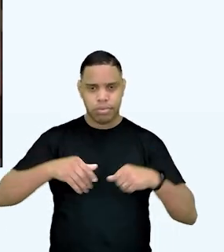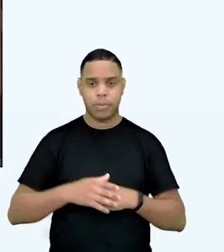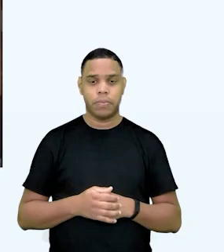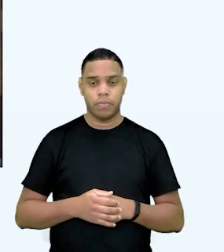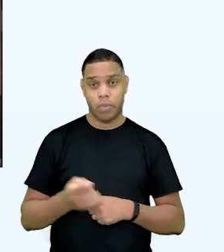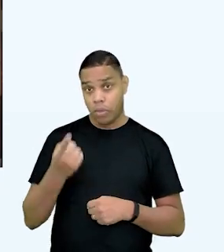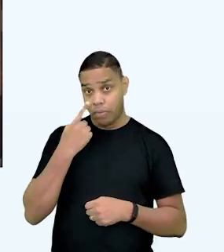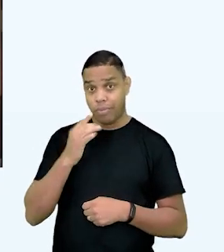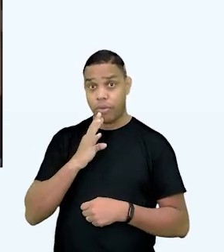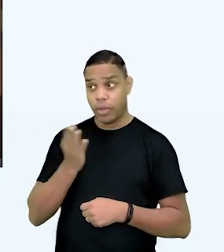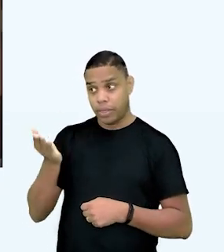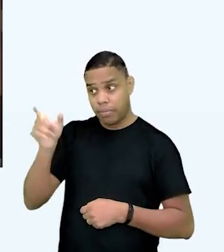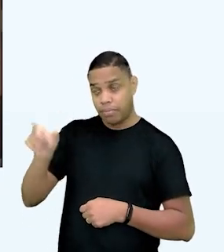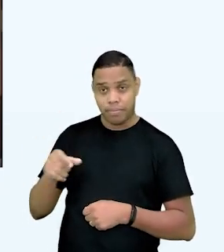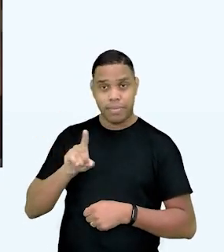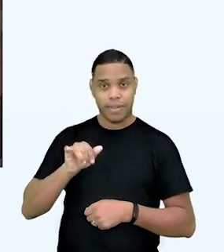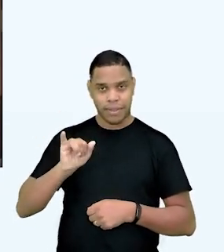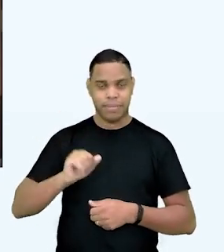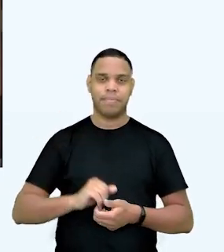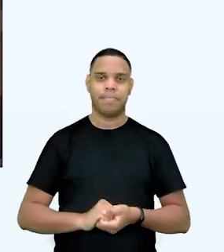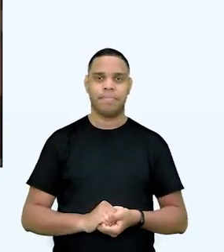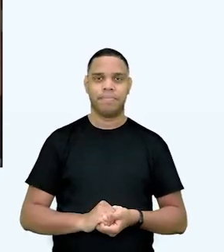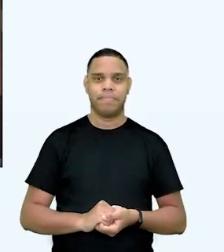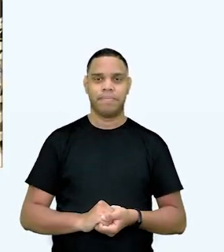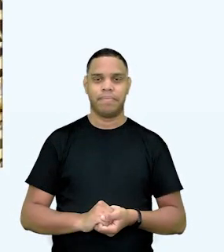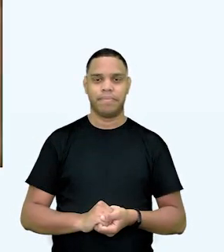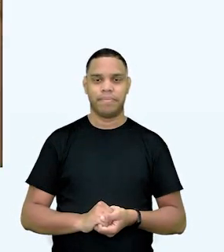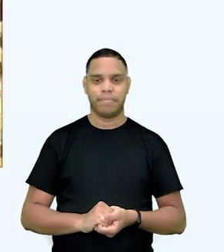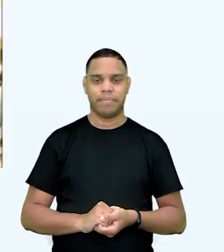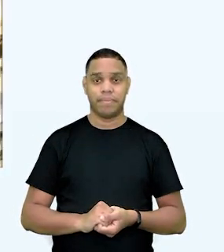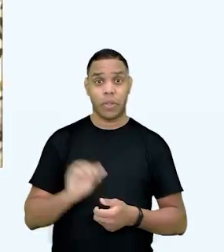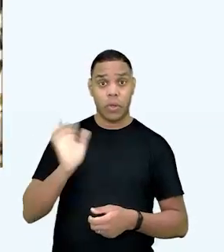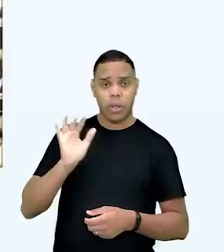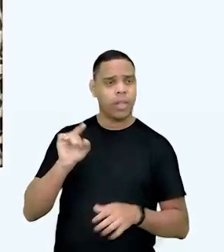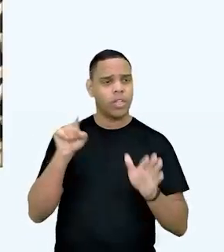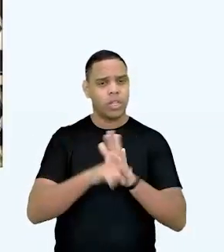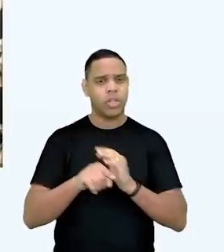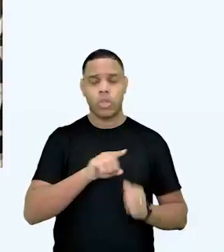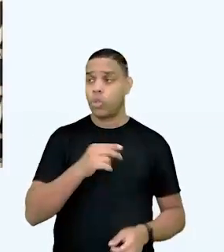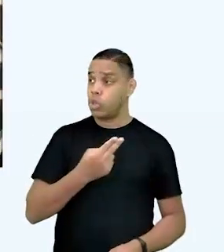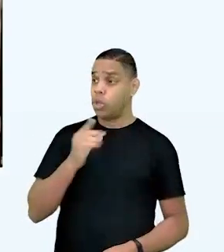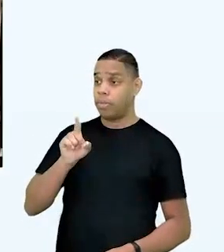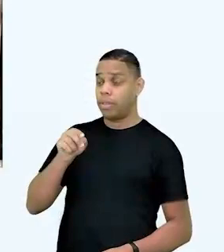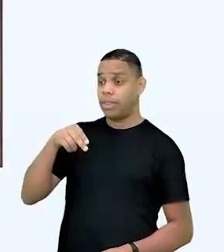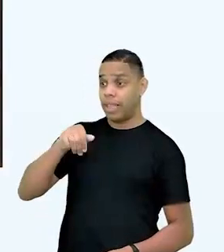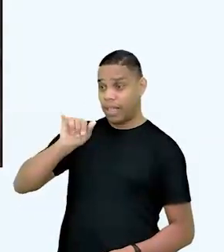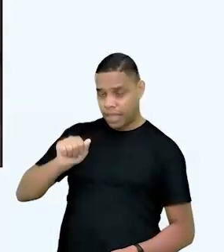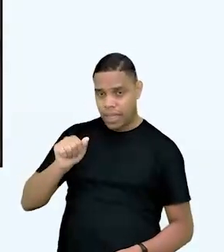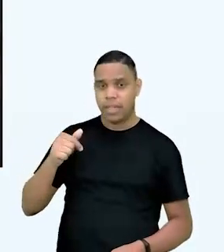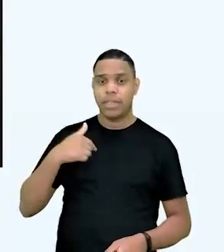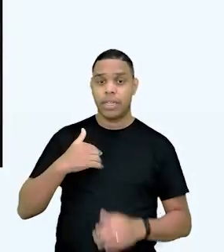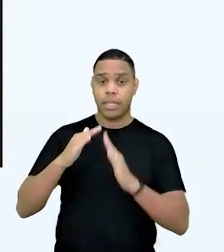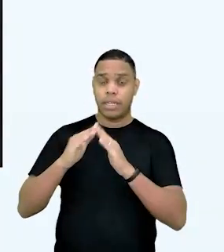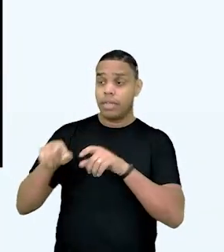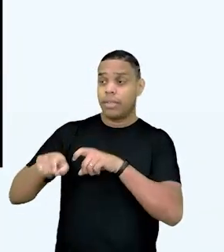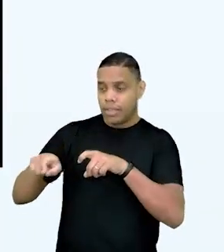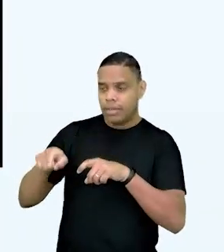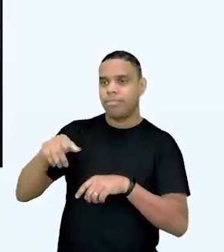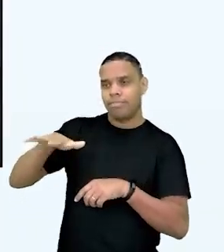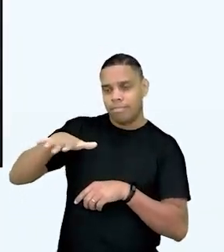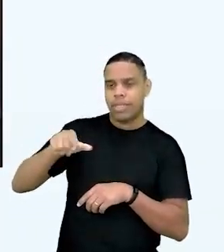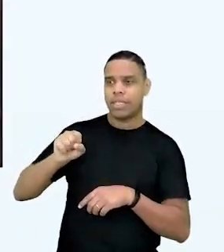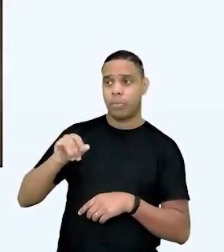palha. Vamos conhecer o trabalho da Naya. Olá, como é você chama? Eu sou Naya. Oi, Naya. Tenho um sítio ali,